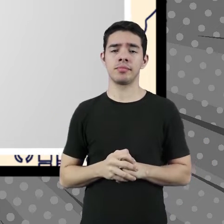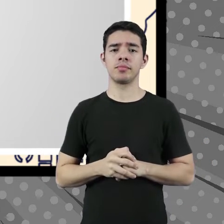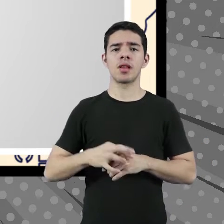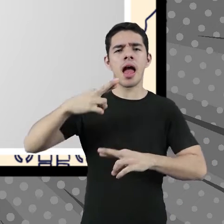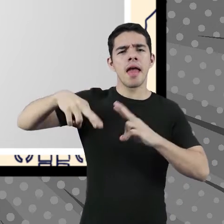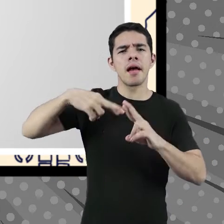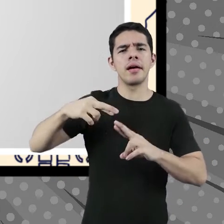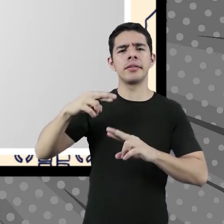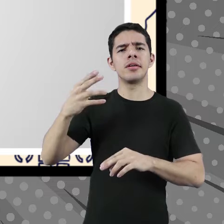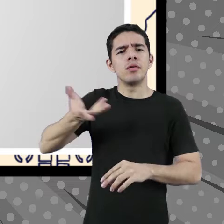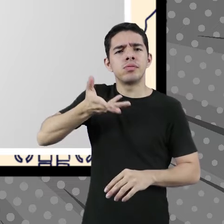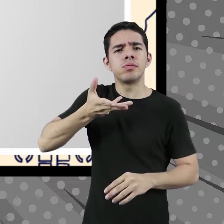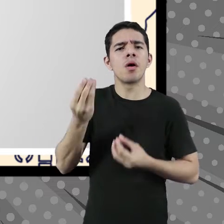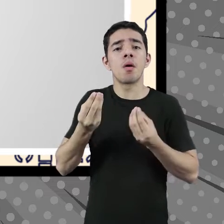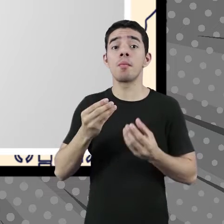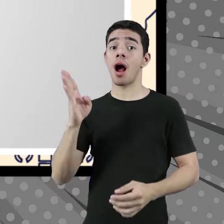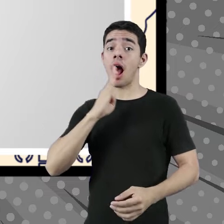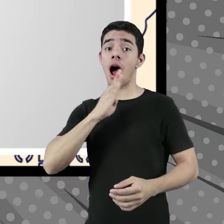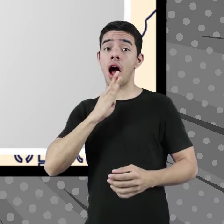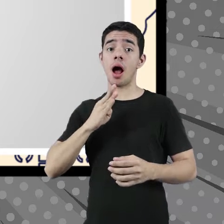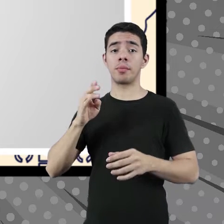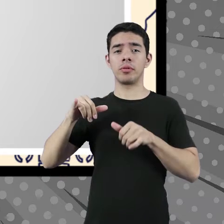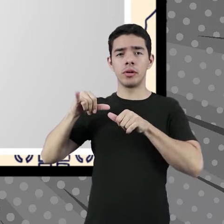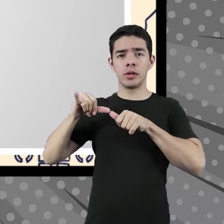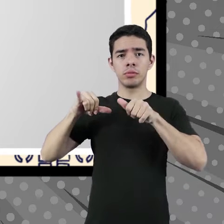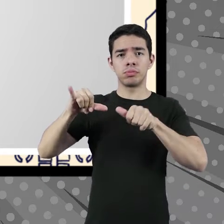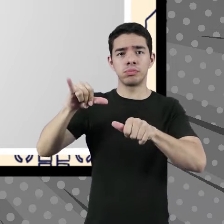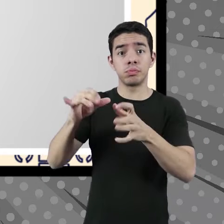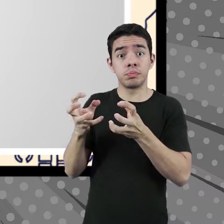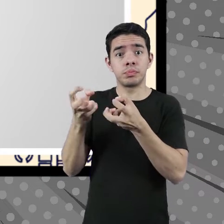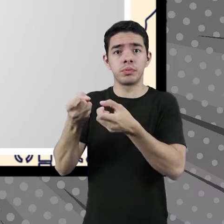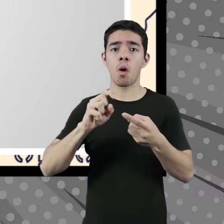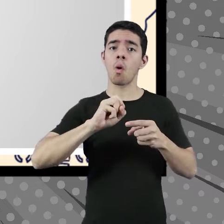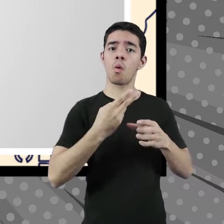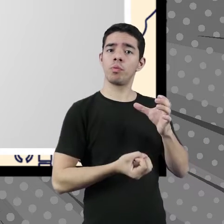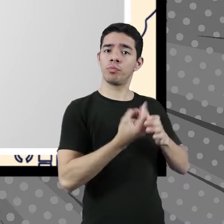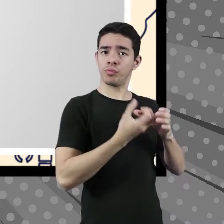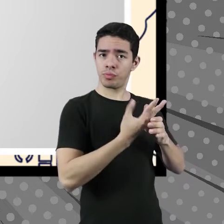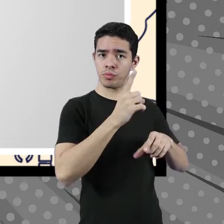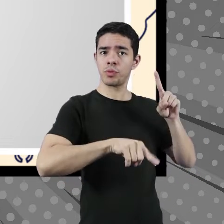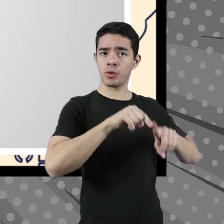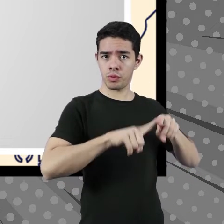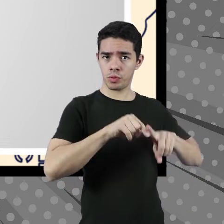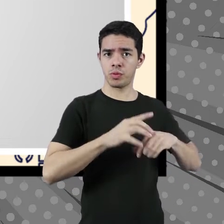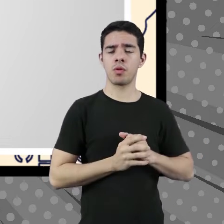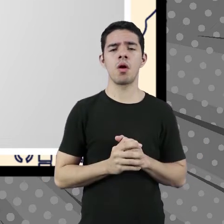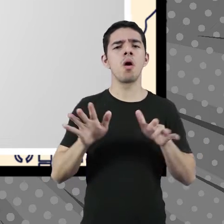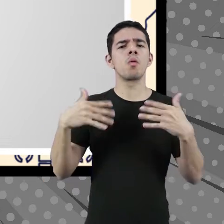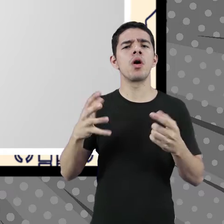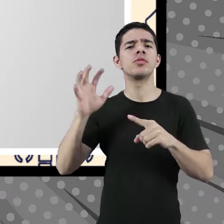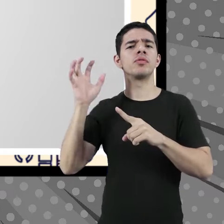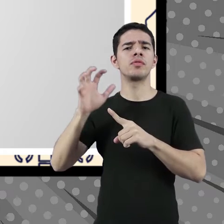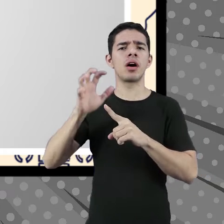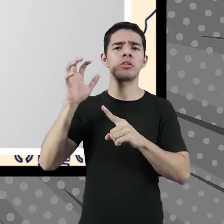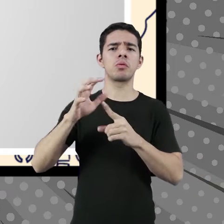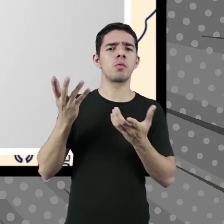reação é a rapidez com que os reagentes são consumidos ou a rapidez com que os produtos são formados. E quais são esses fatores